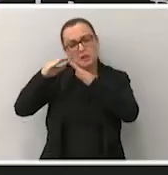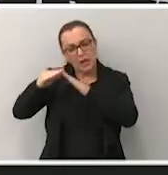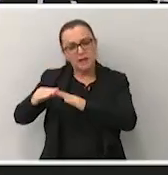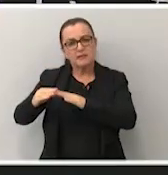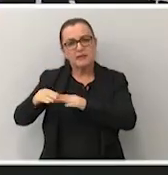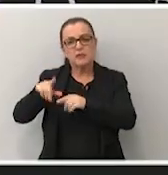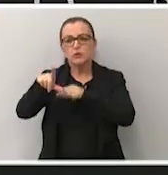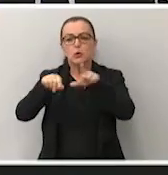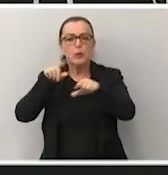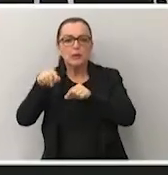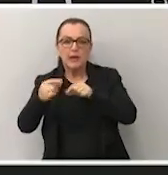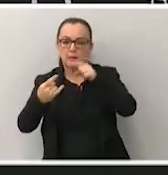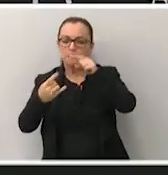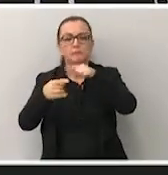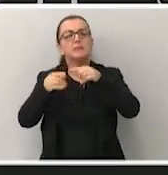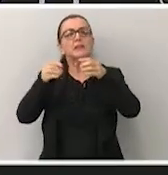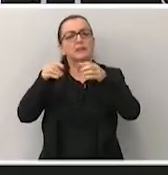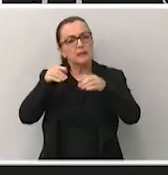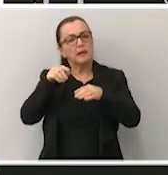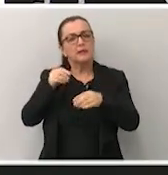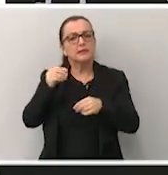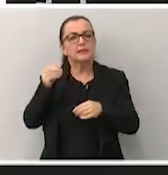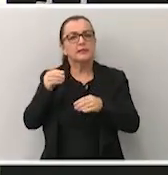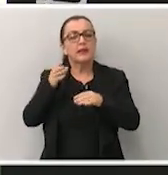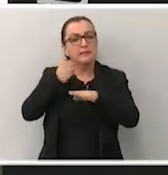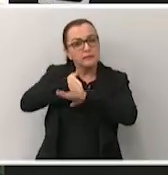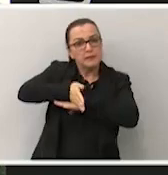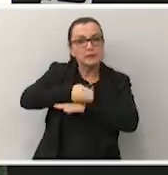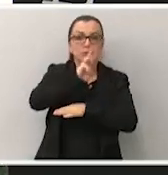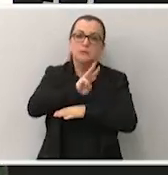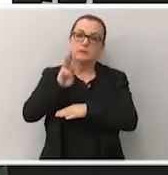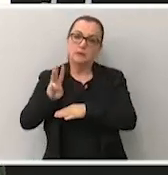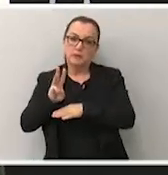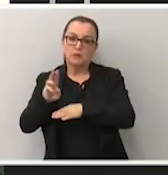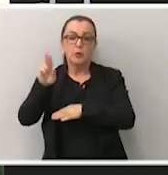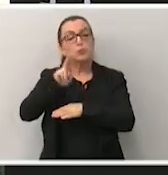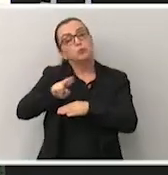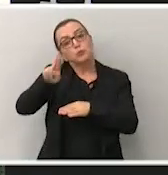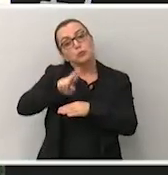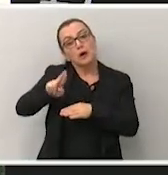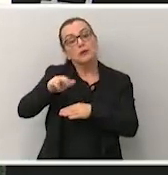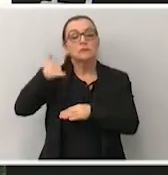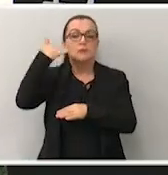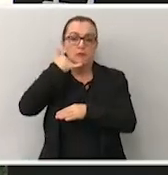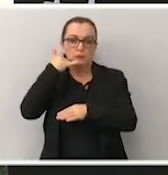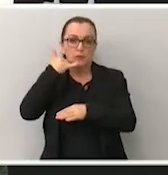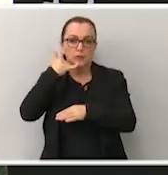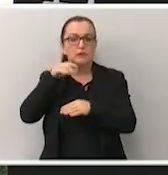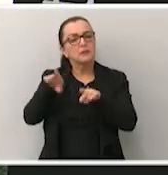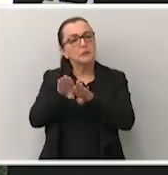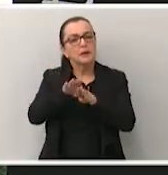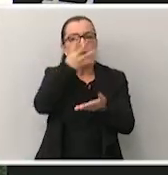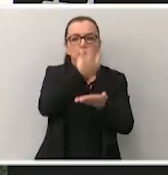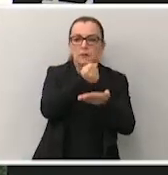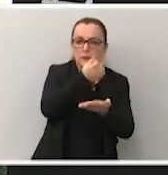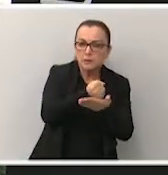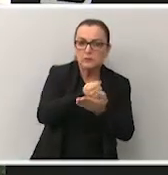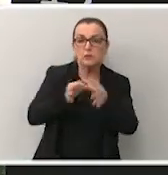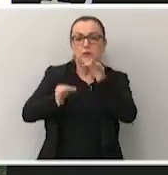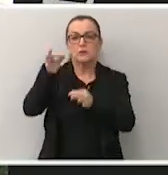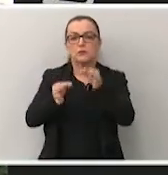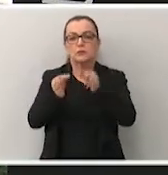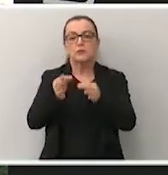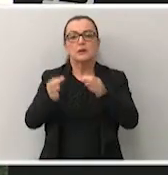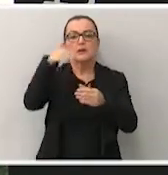casa, escolher uma dessas três opções ou acessar o site ou utilizar o 0800 ou ainda o aplicativo da Justiça Eleitoral